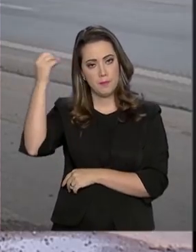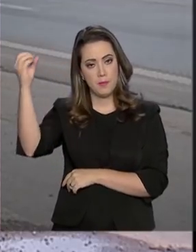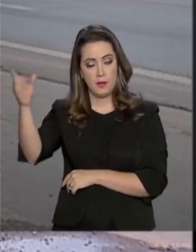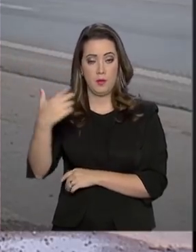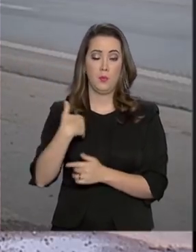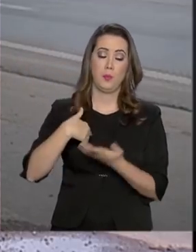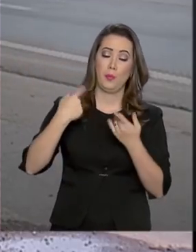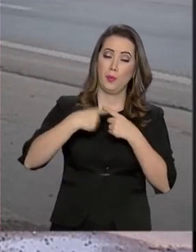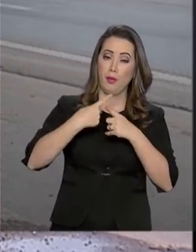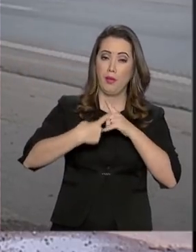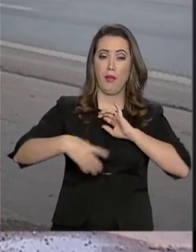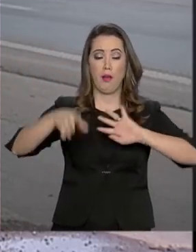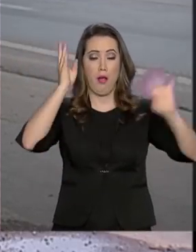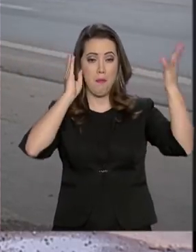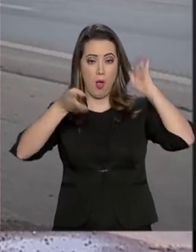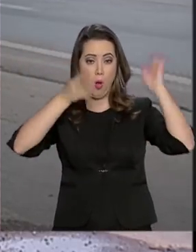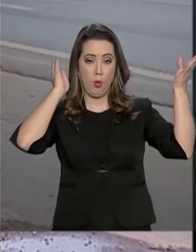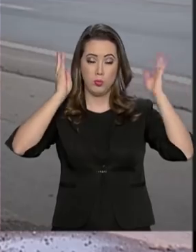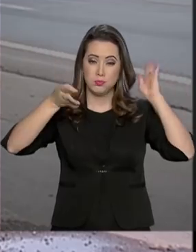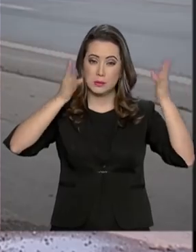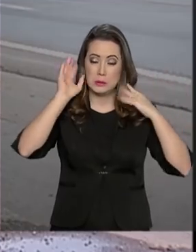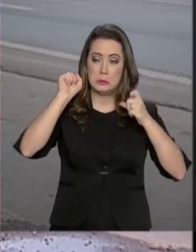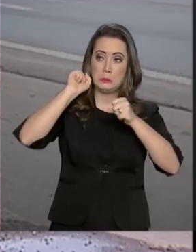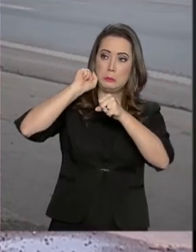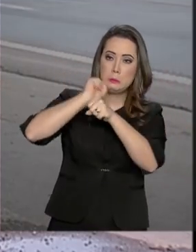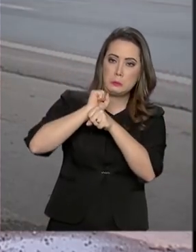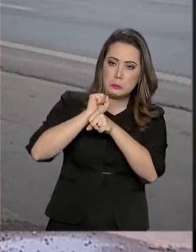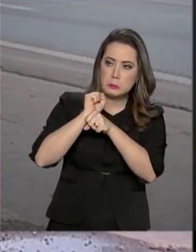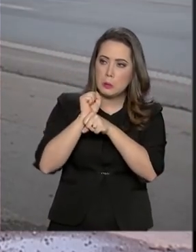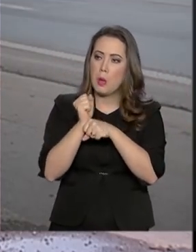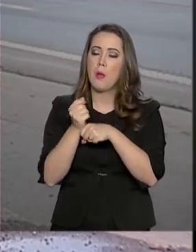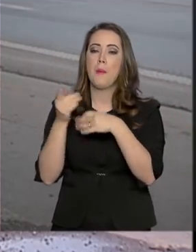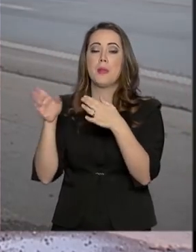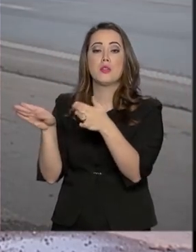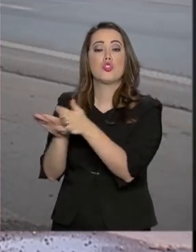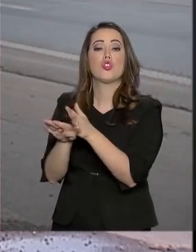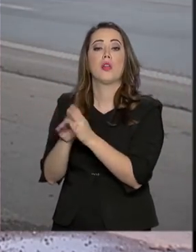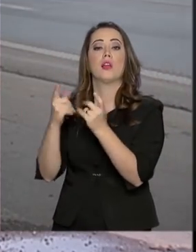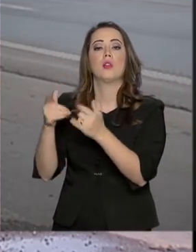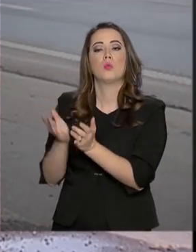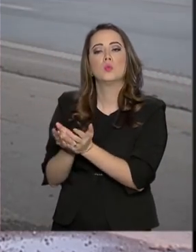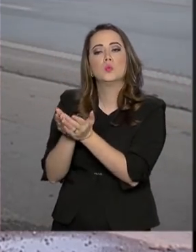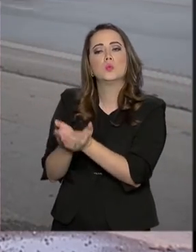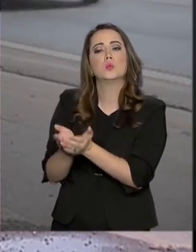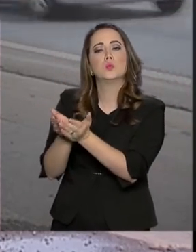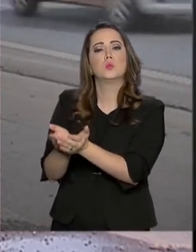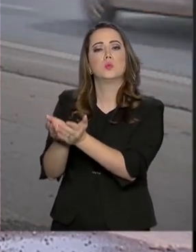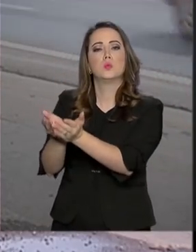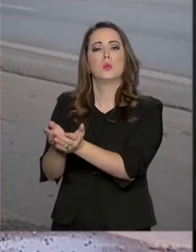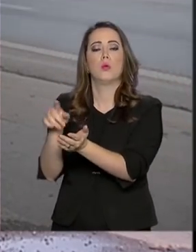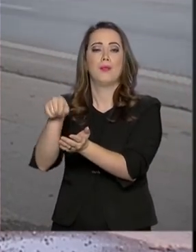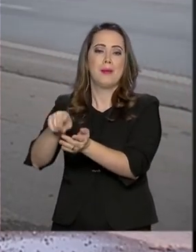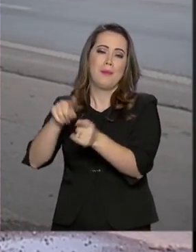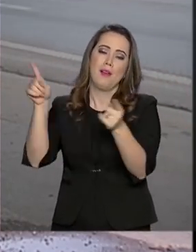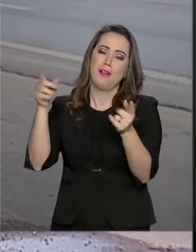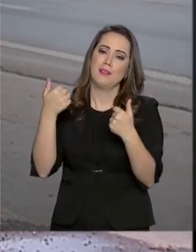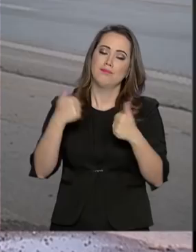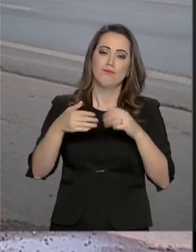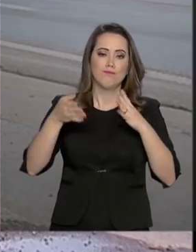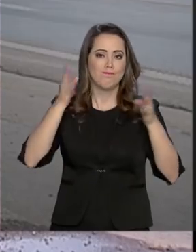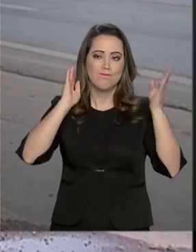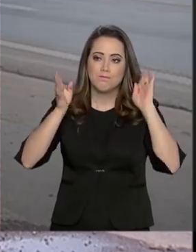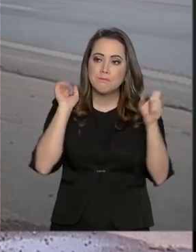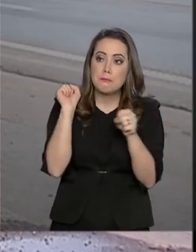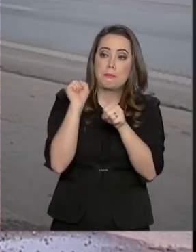dos caminhões que estão na BR-163 em direção às portas de Miritituba, no Pará, continua. O diretor-geral do